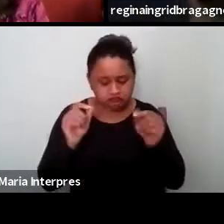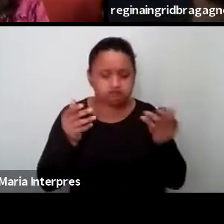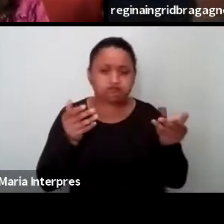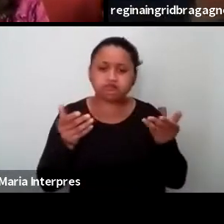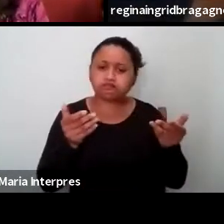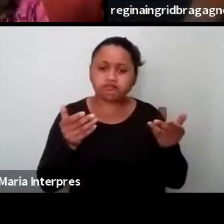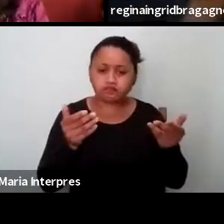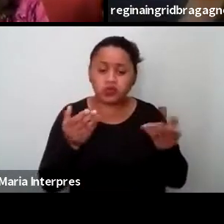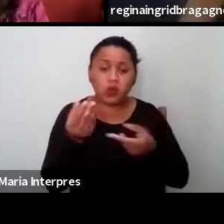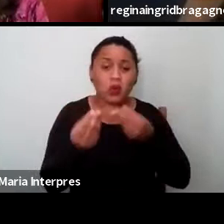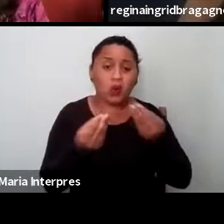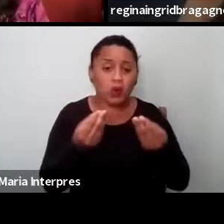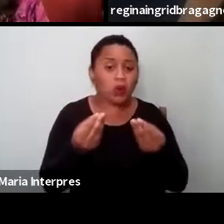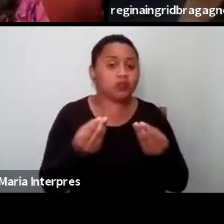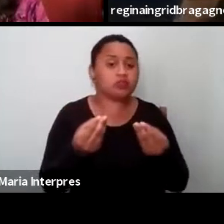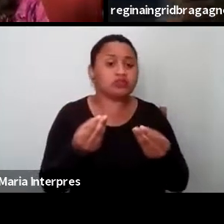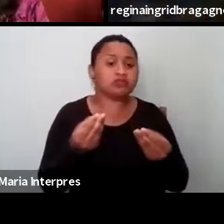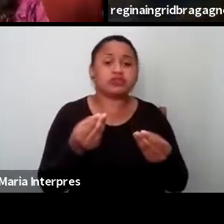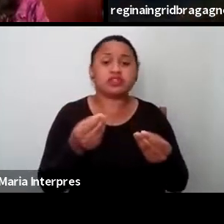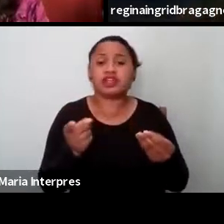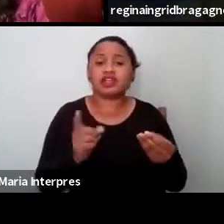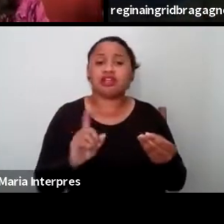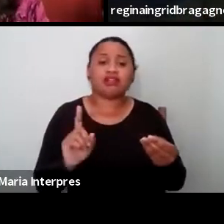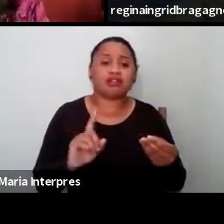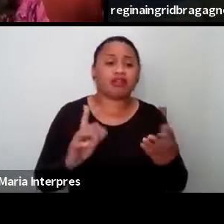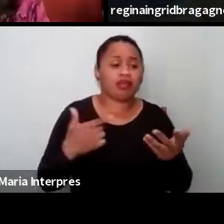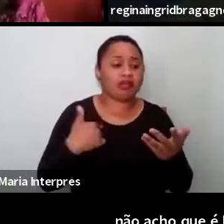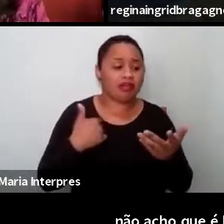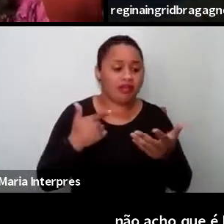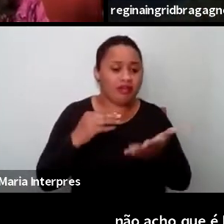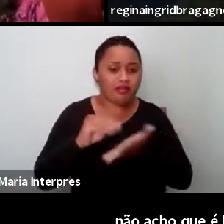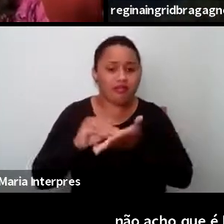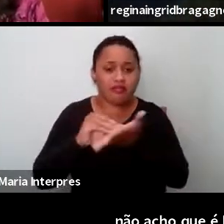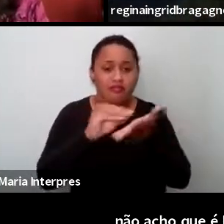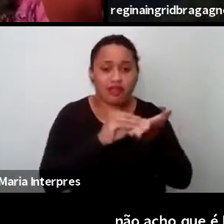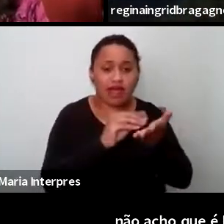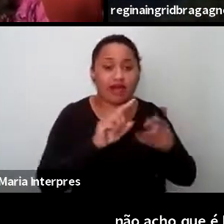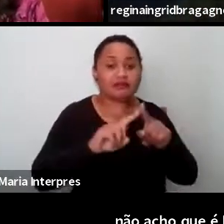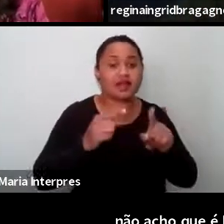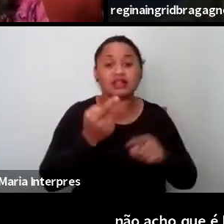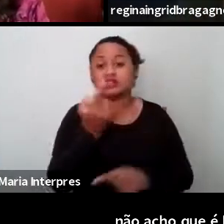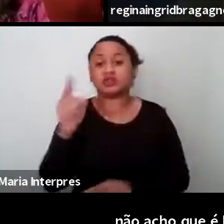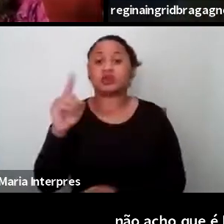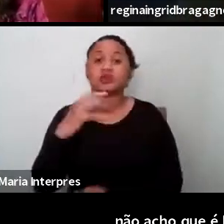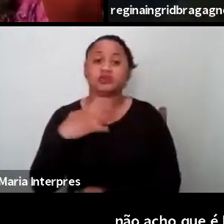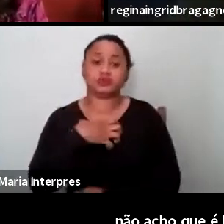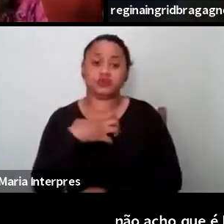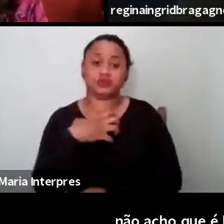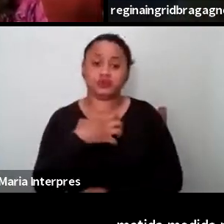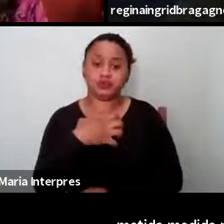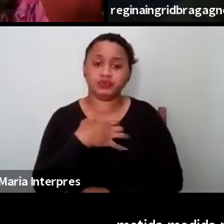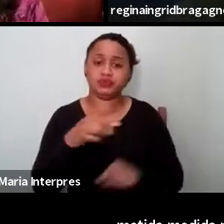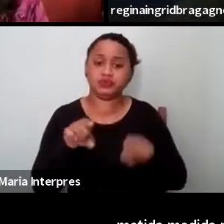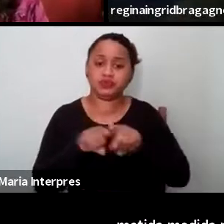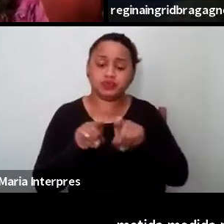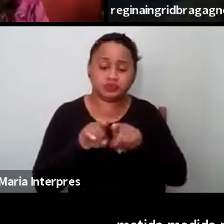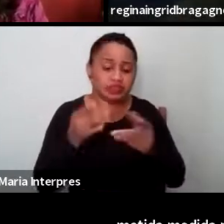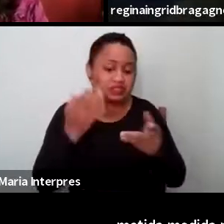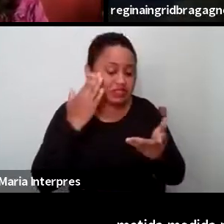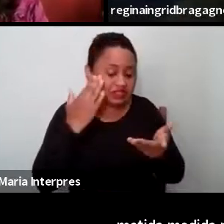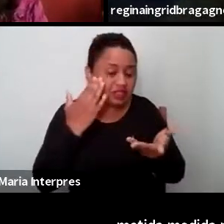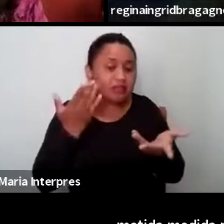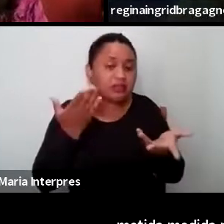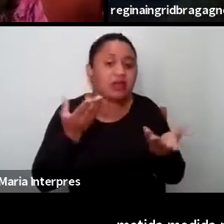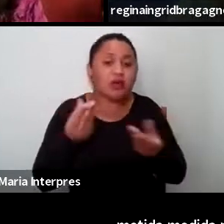pode ser não a ausência, mas uma outra forma de lidar com